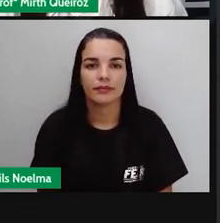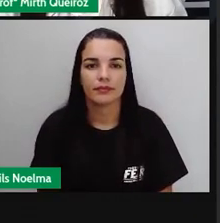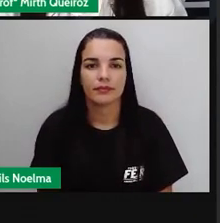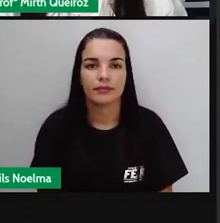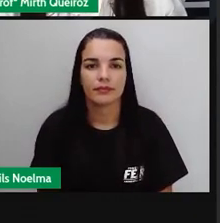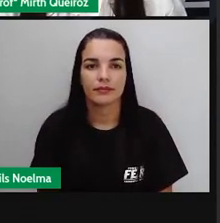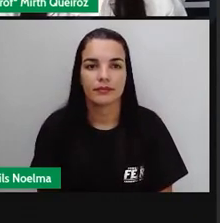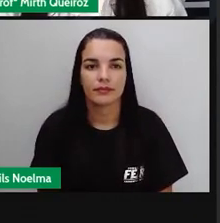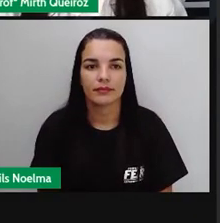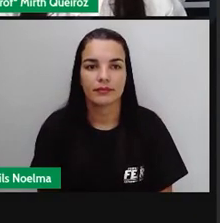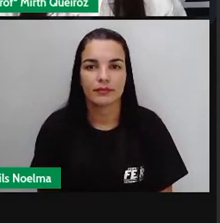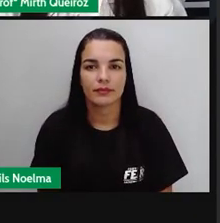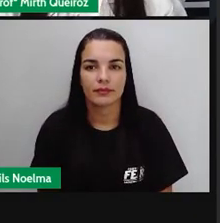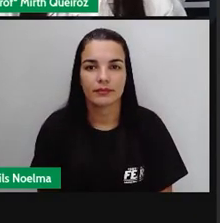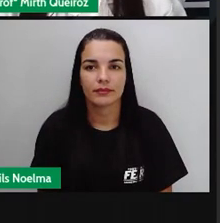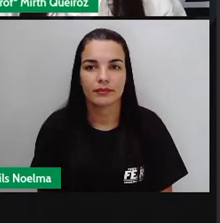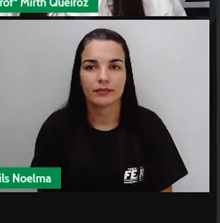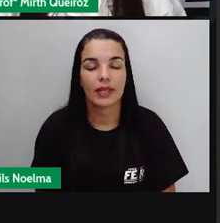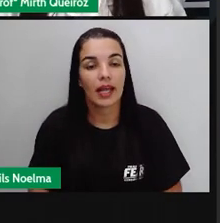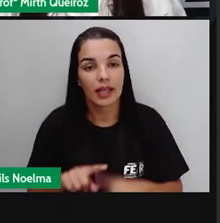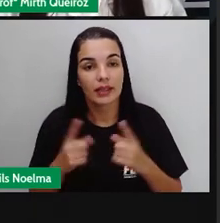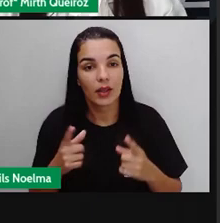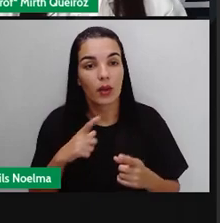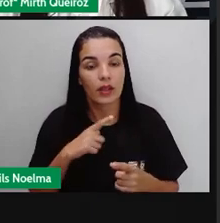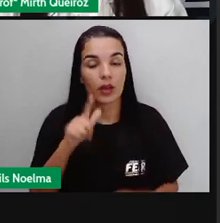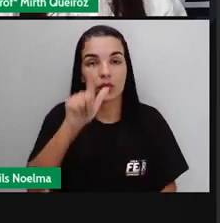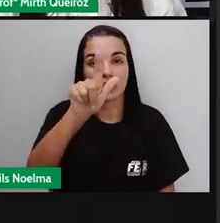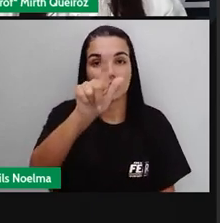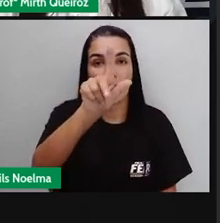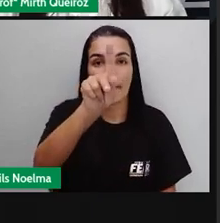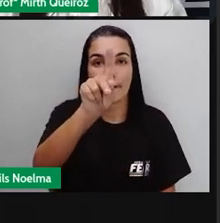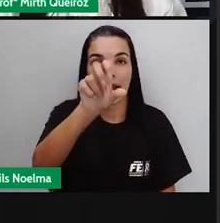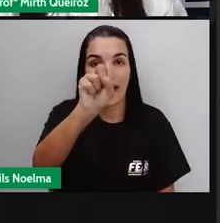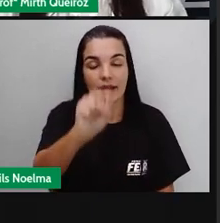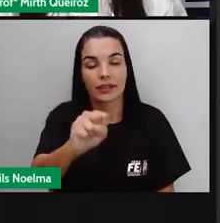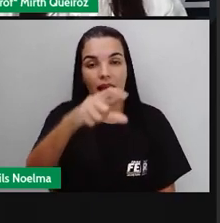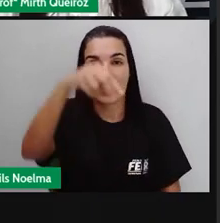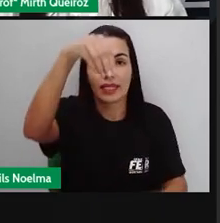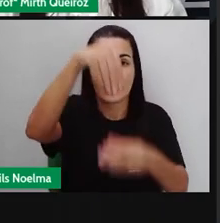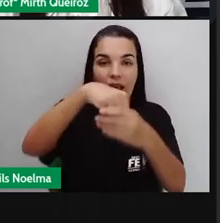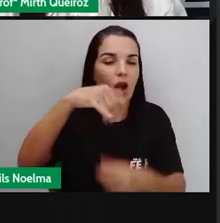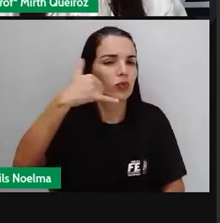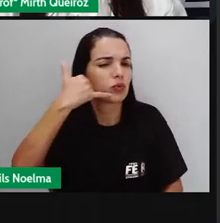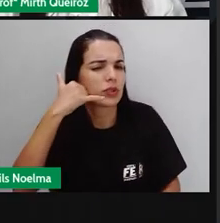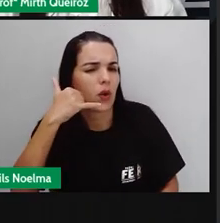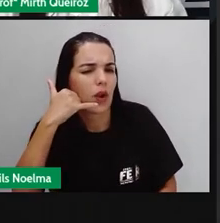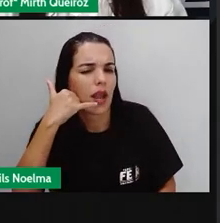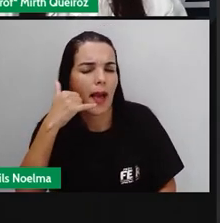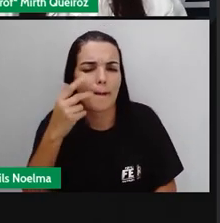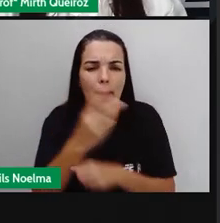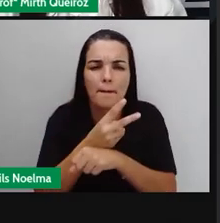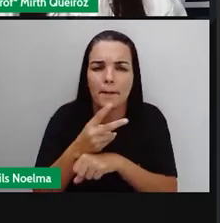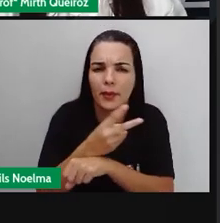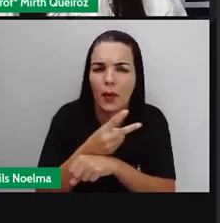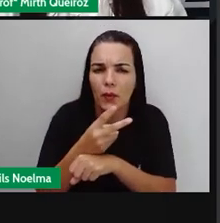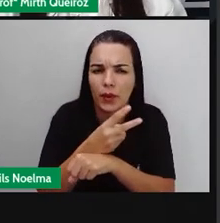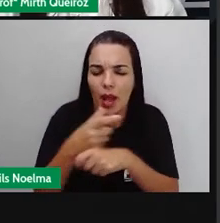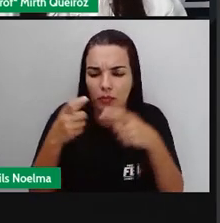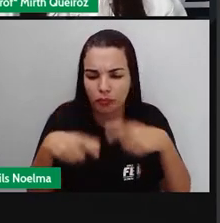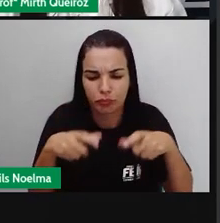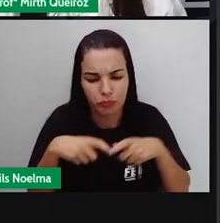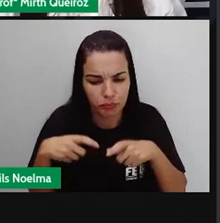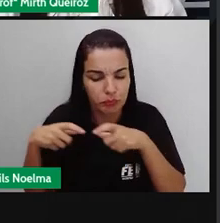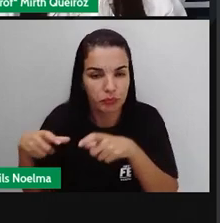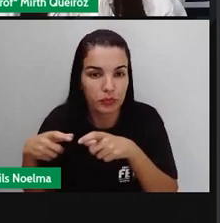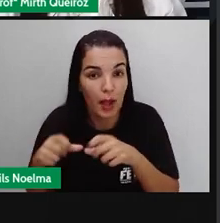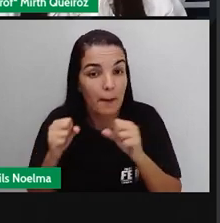Então, além do GPS que a gente utiliza aí no nosso celular para analisar aí os mapas, a gente